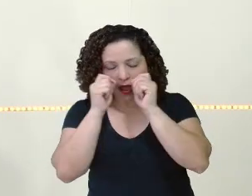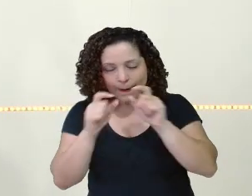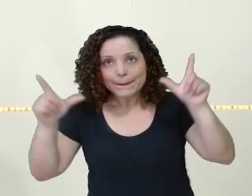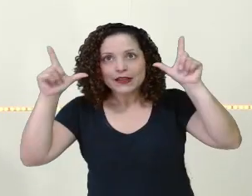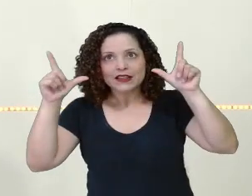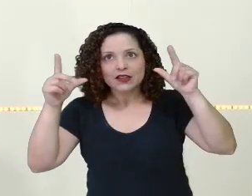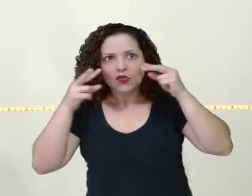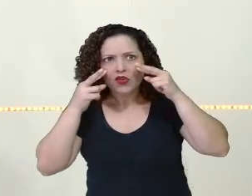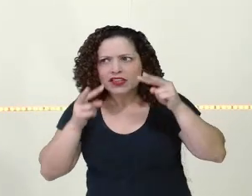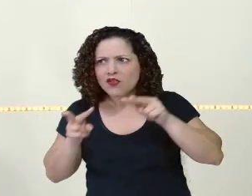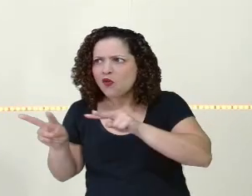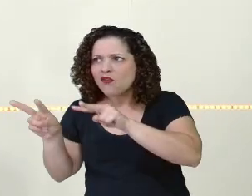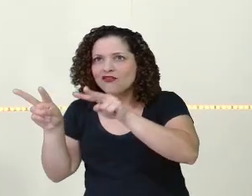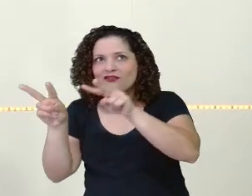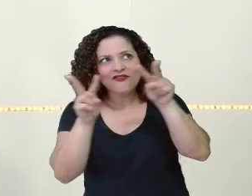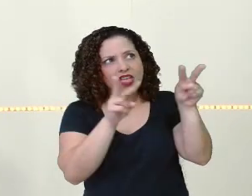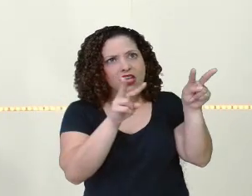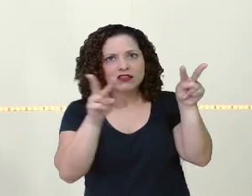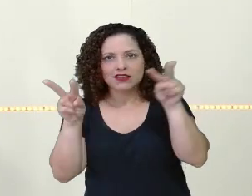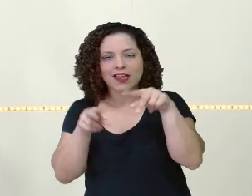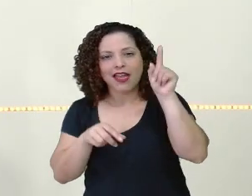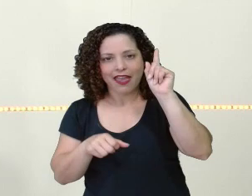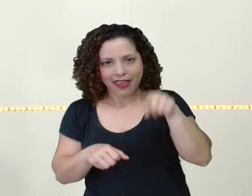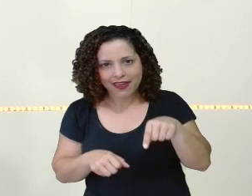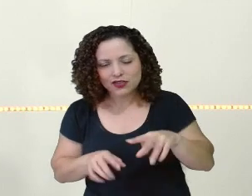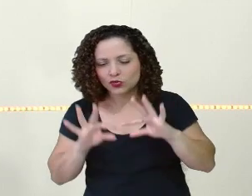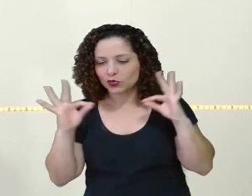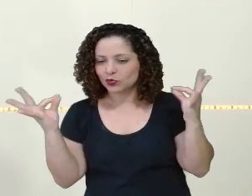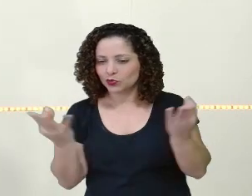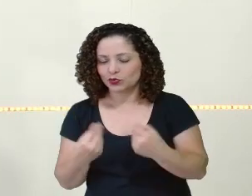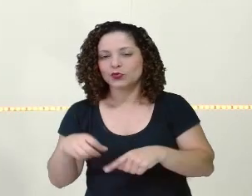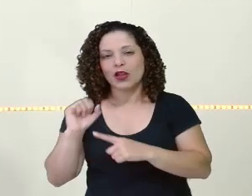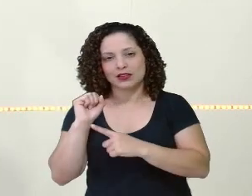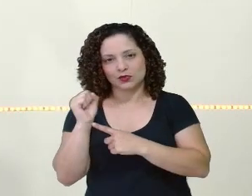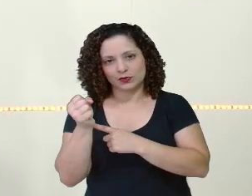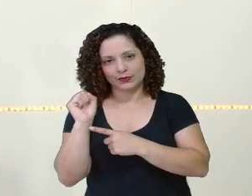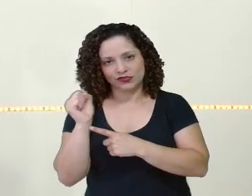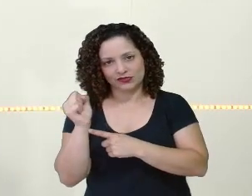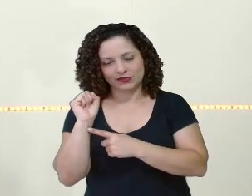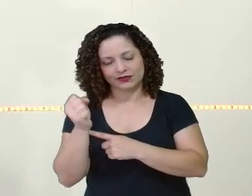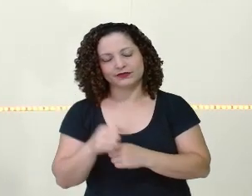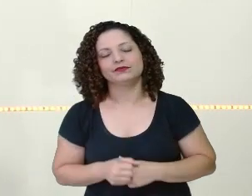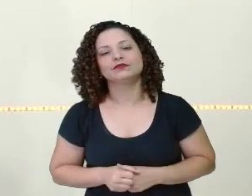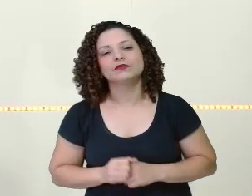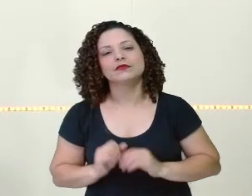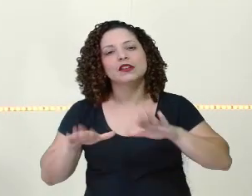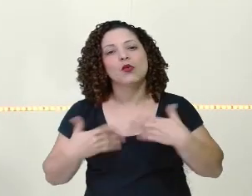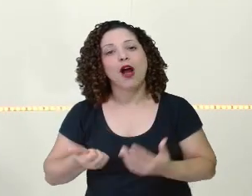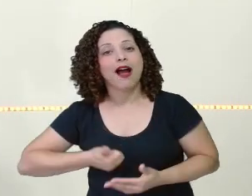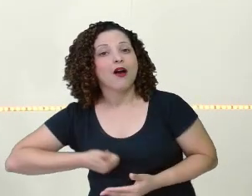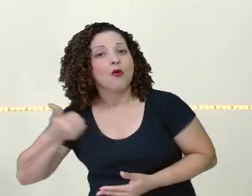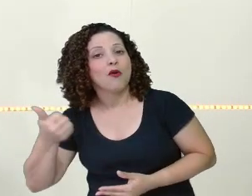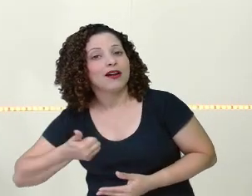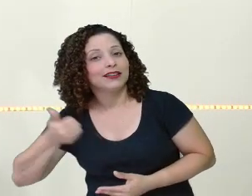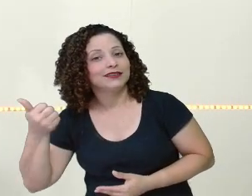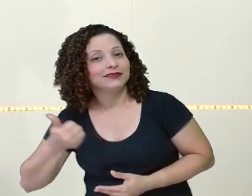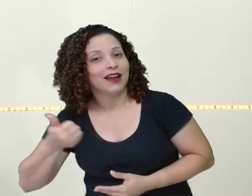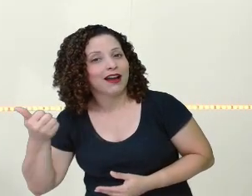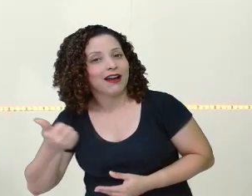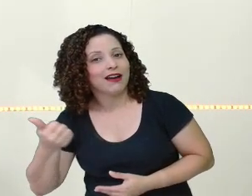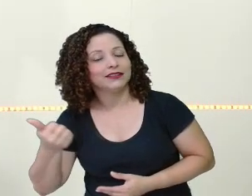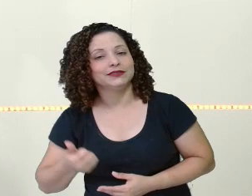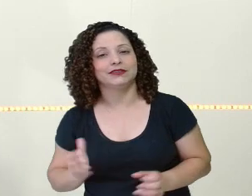olho, o que você visualiza é substantivo. E a qualidade do substantivo, como a gente deu aí para os